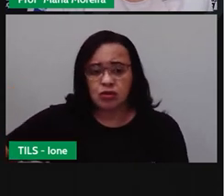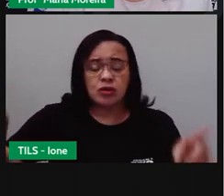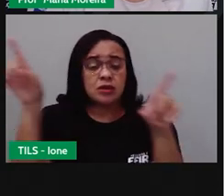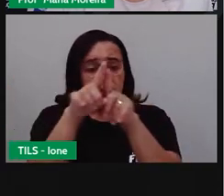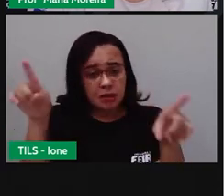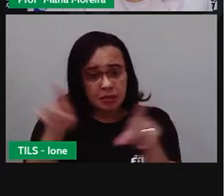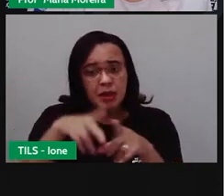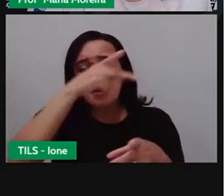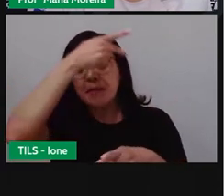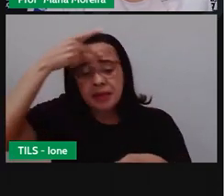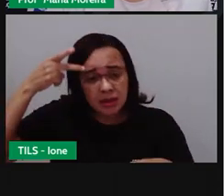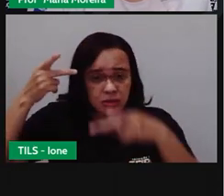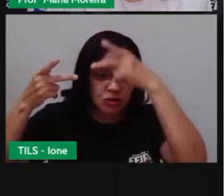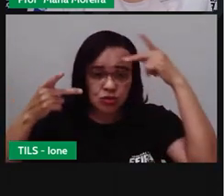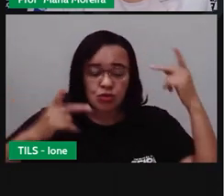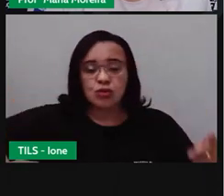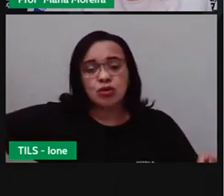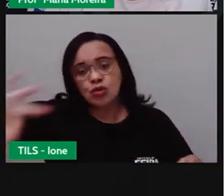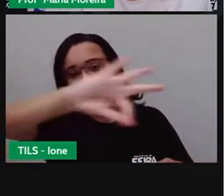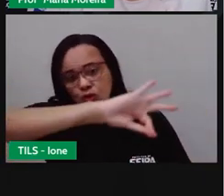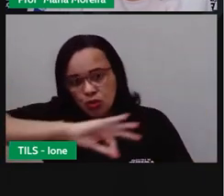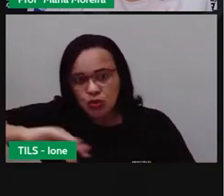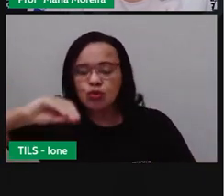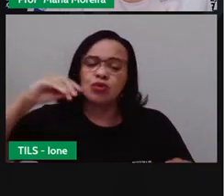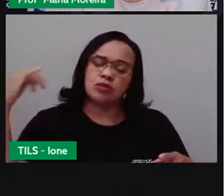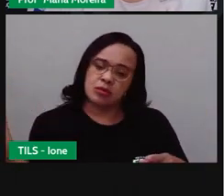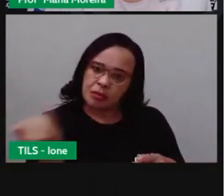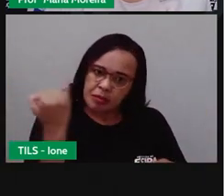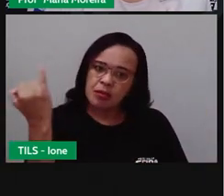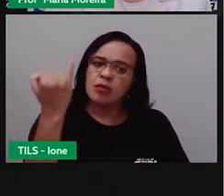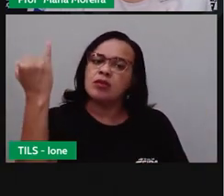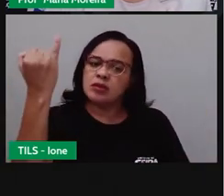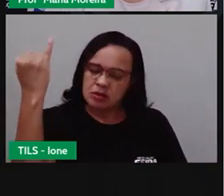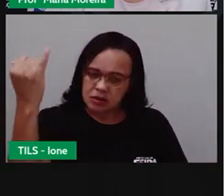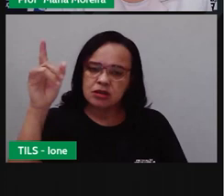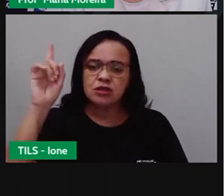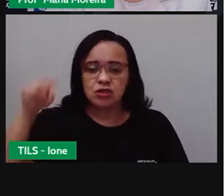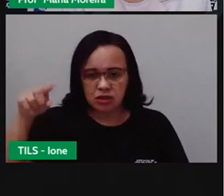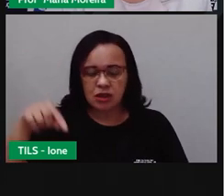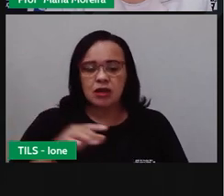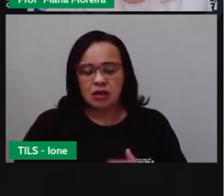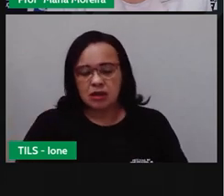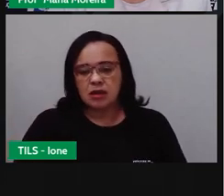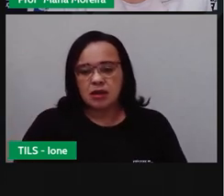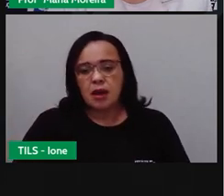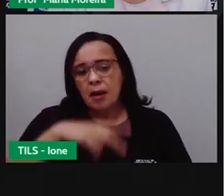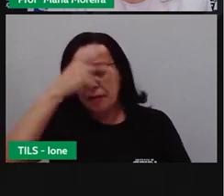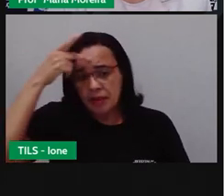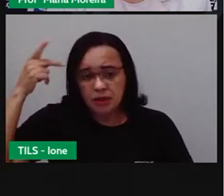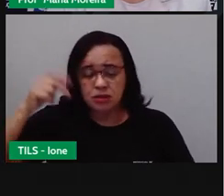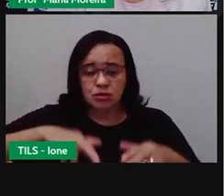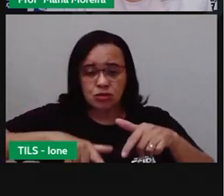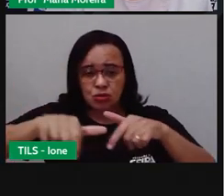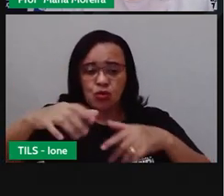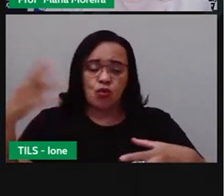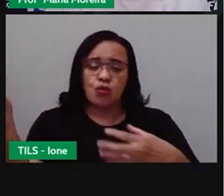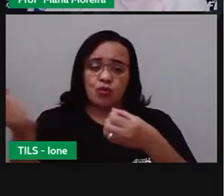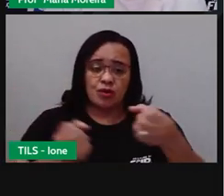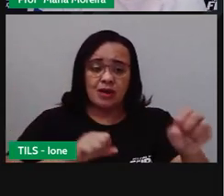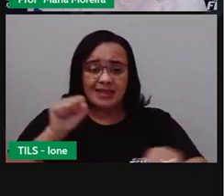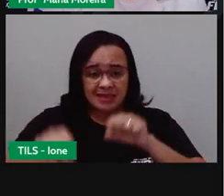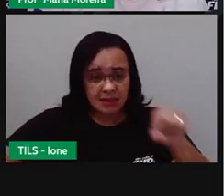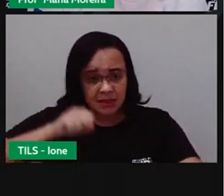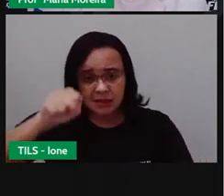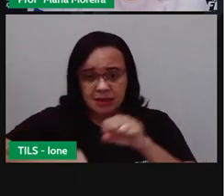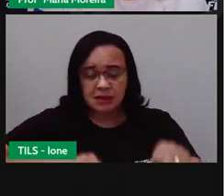ela é interesse de todos. Motoristas, passageiros do transporte coletivo, pedestres, ciclistas e mais. Então,